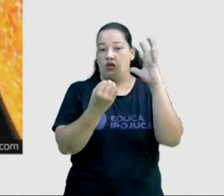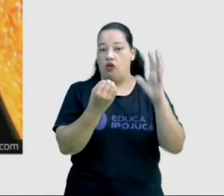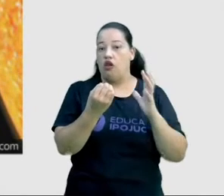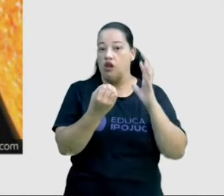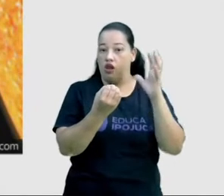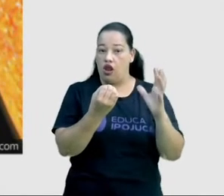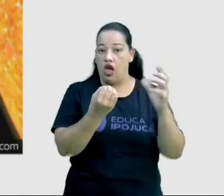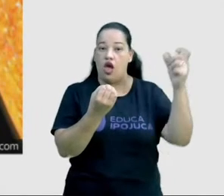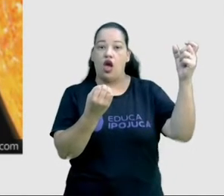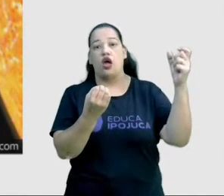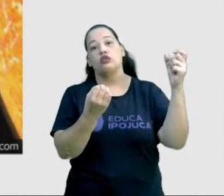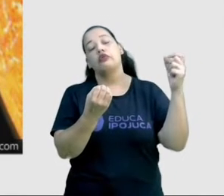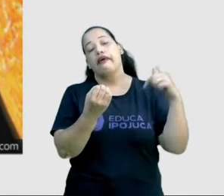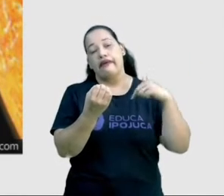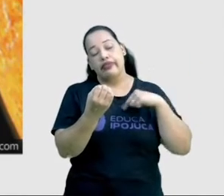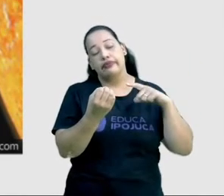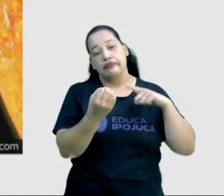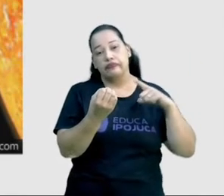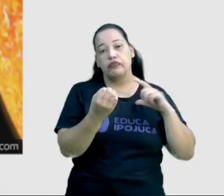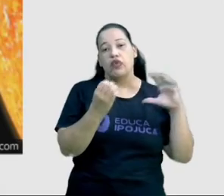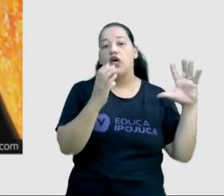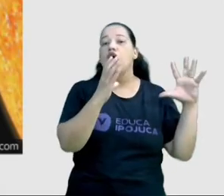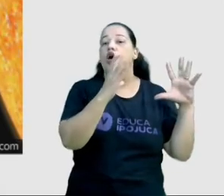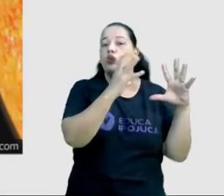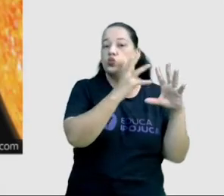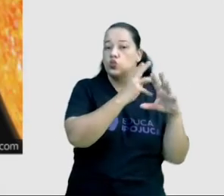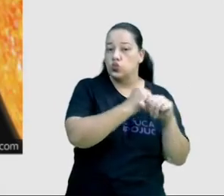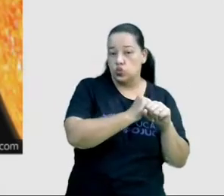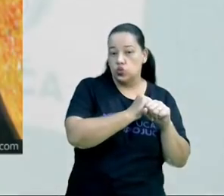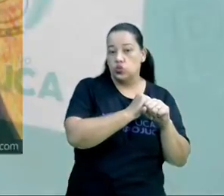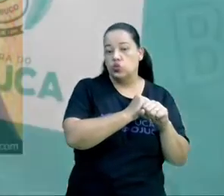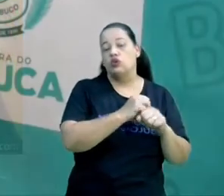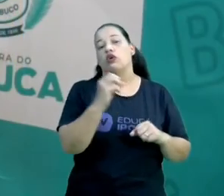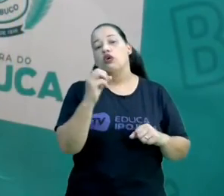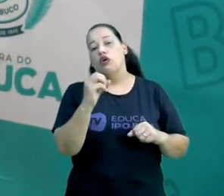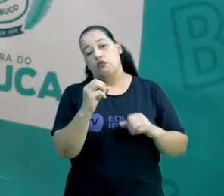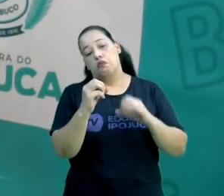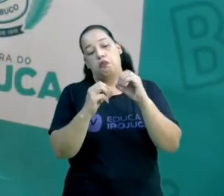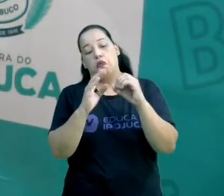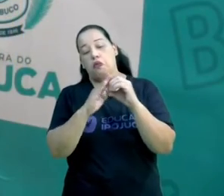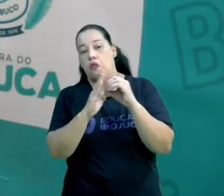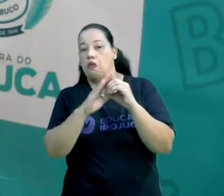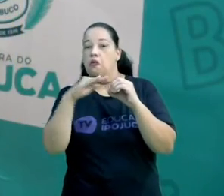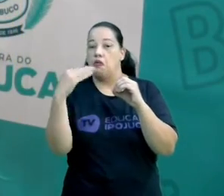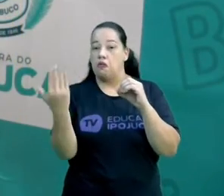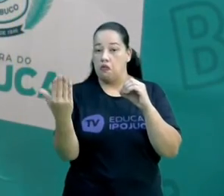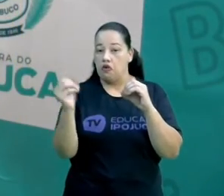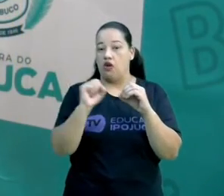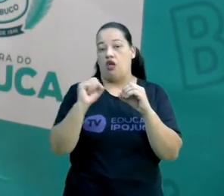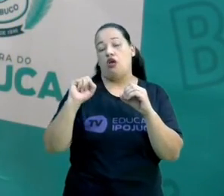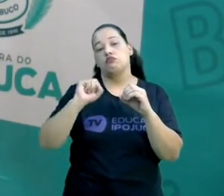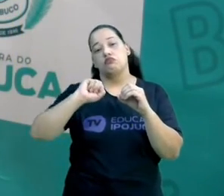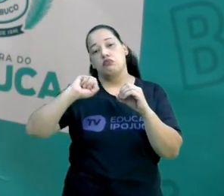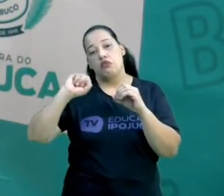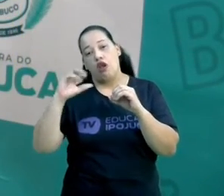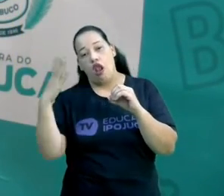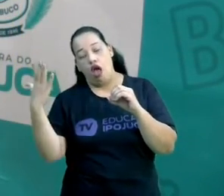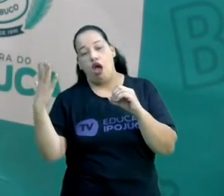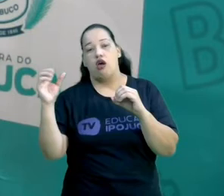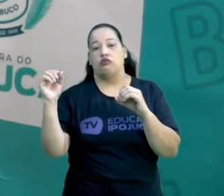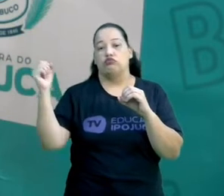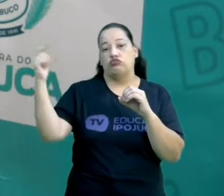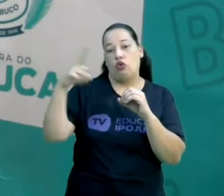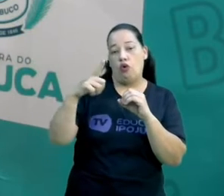Por quê? A parte da frente da Terra está fazendo sombra para a parte de trás. Então, com esse processo,